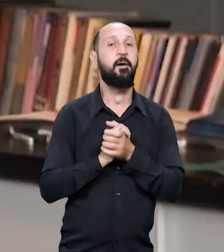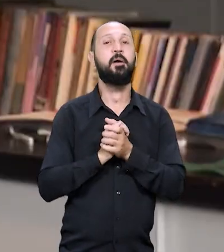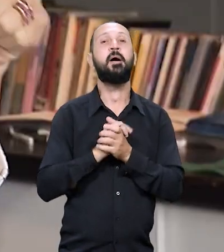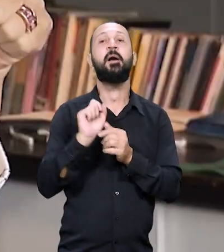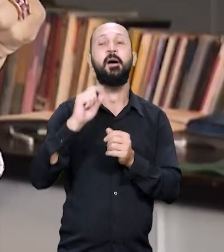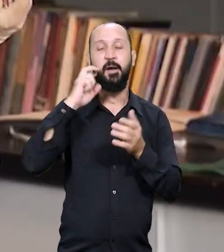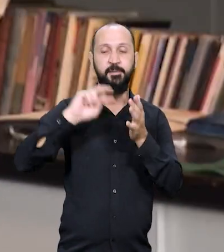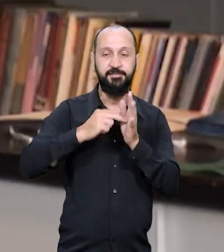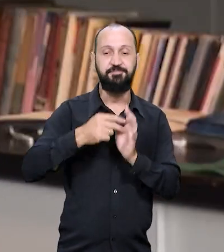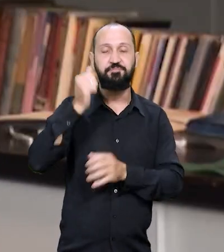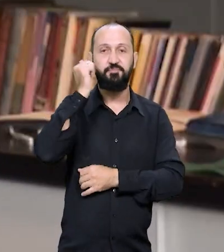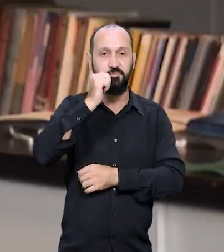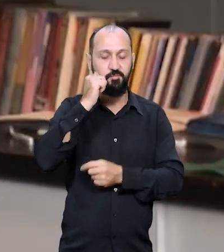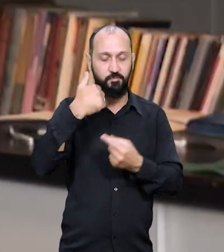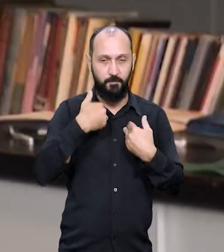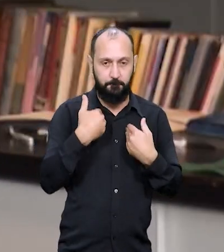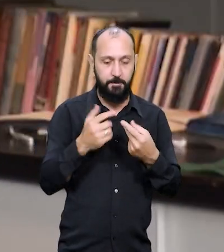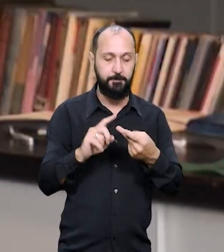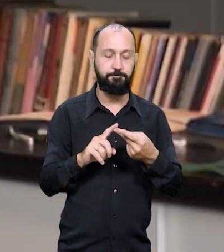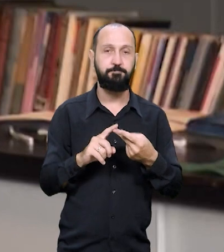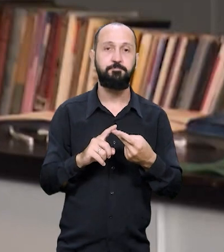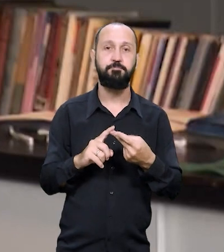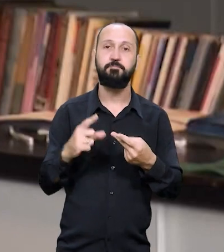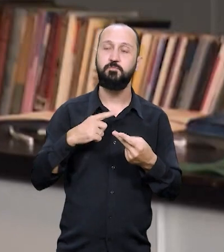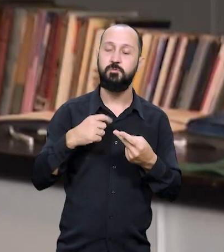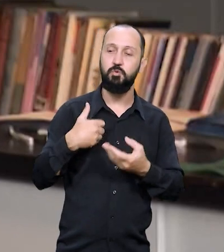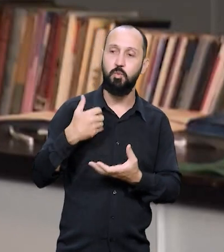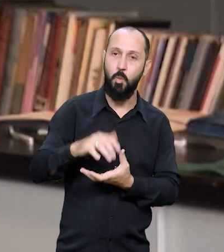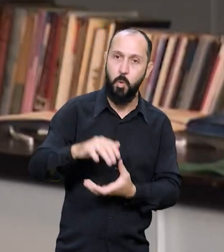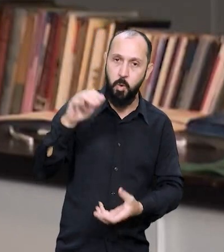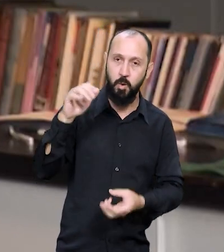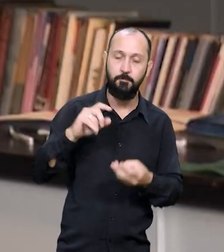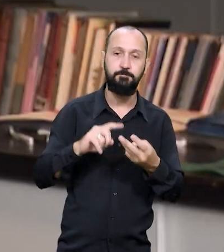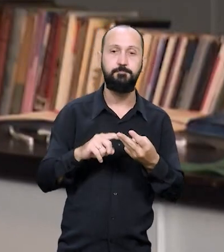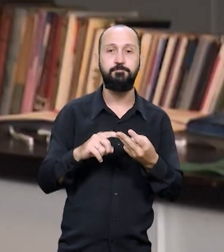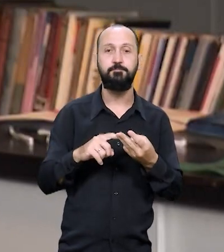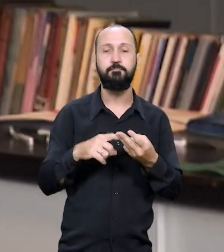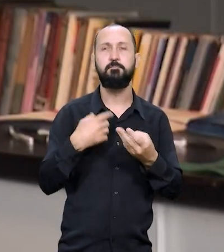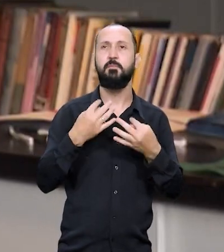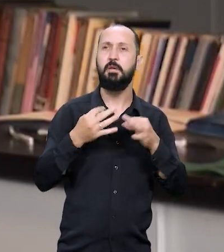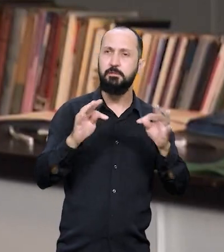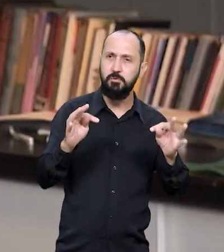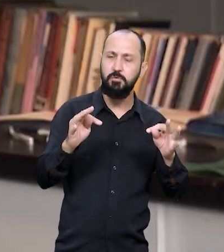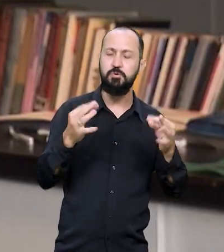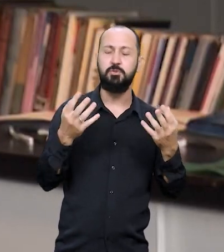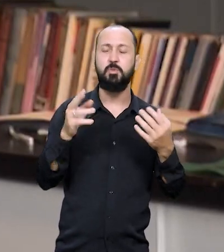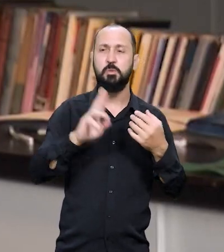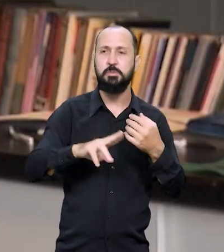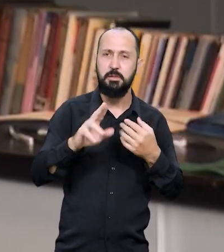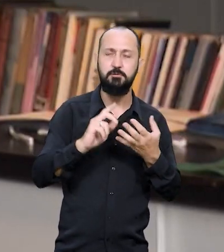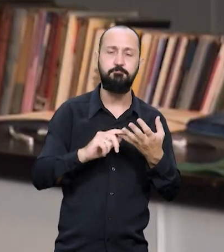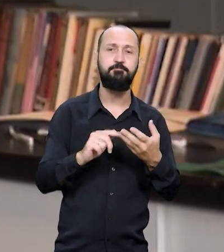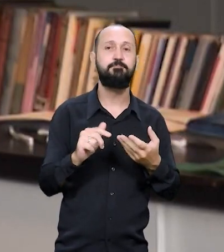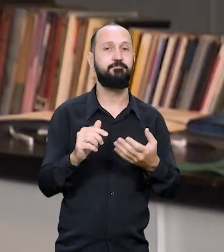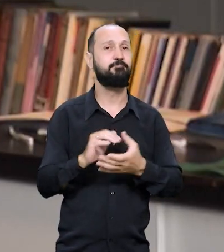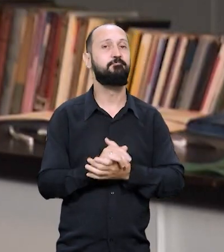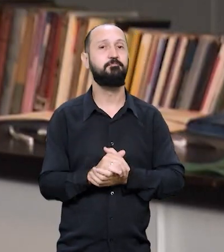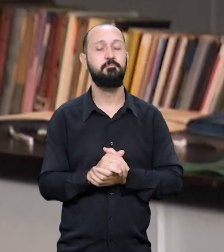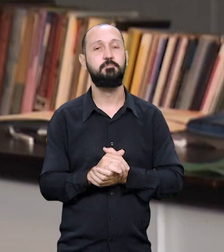novas habilidades. O fato de você ser mulher, de você ter uma idade avançada na área de tecnologia, ela é